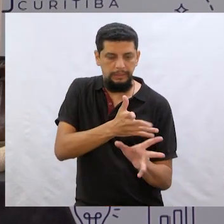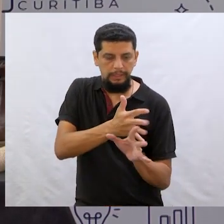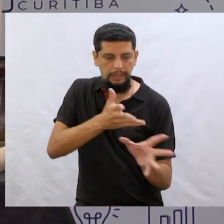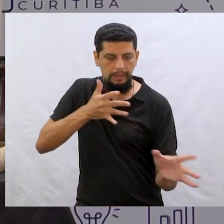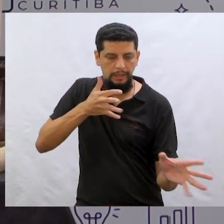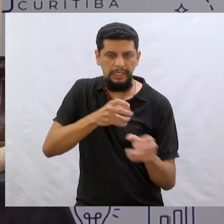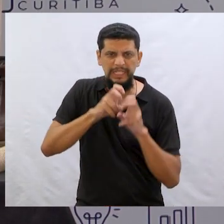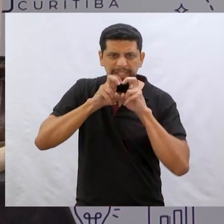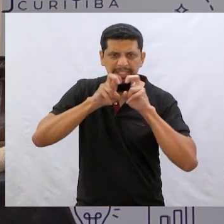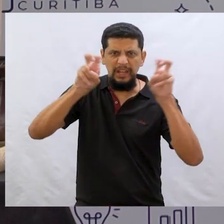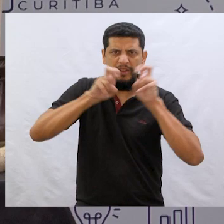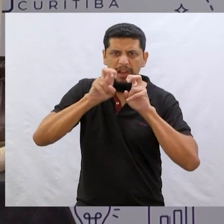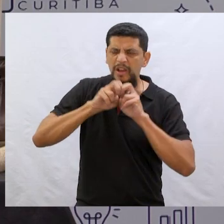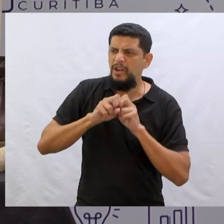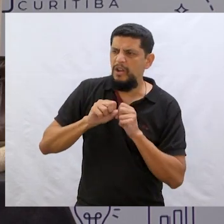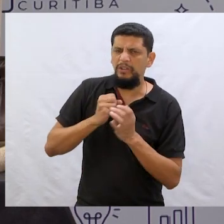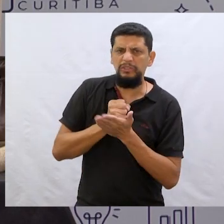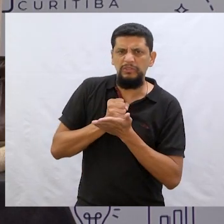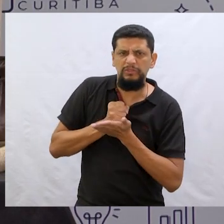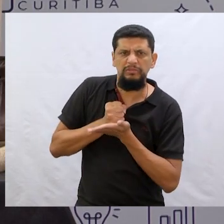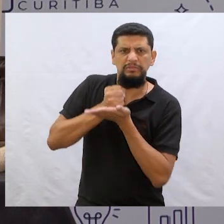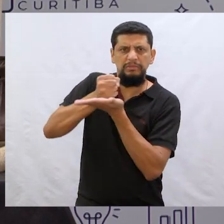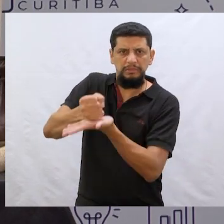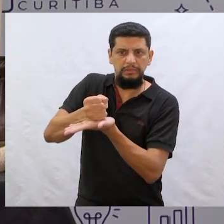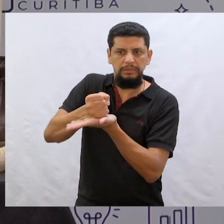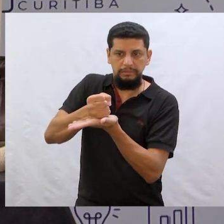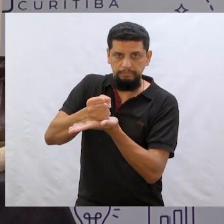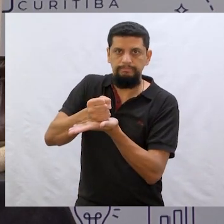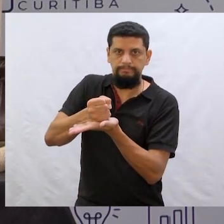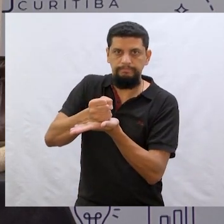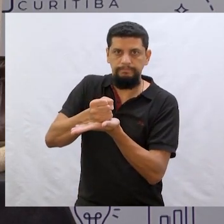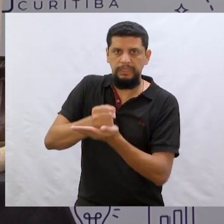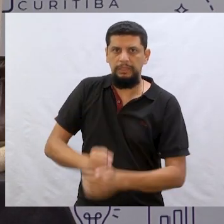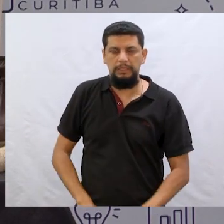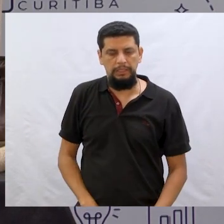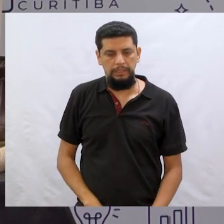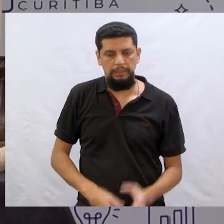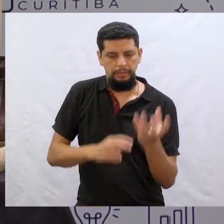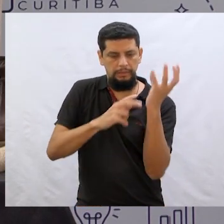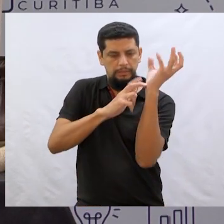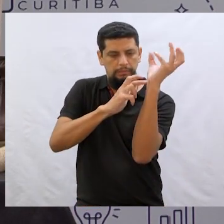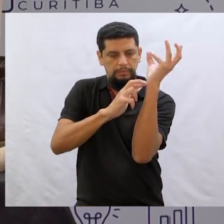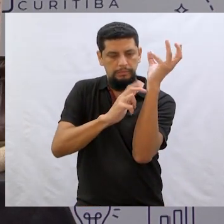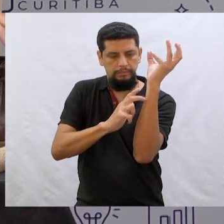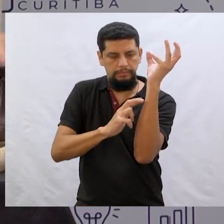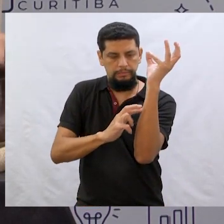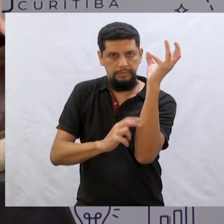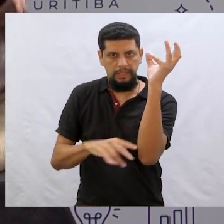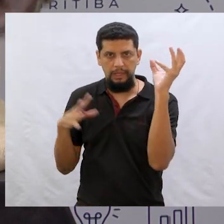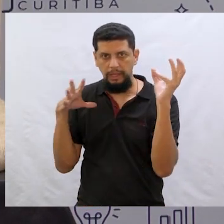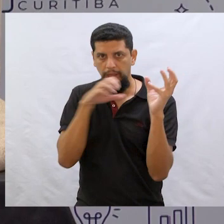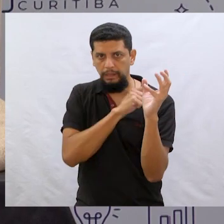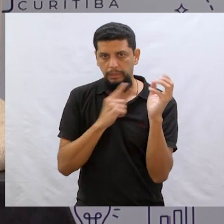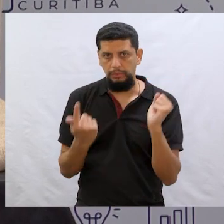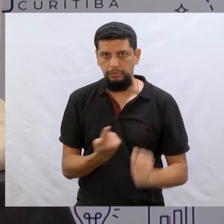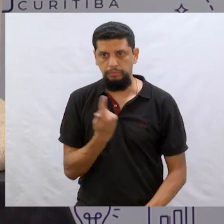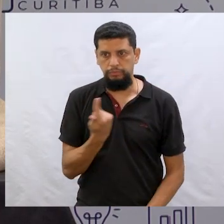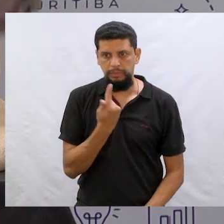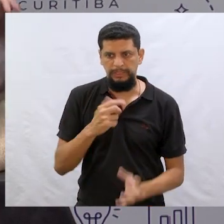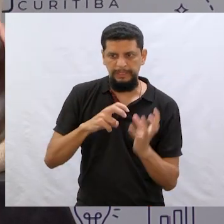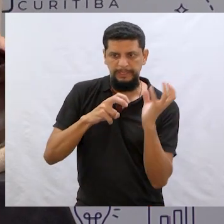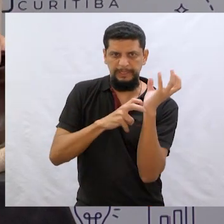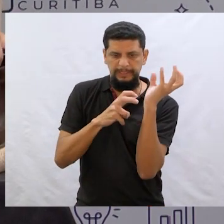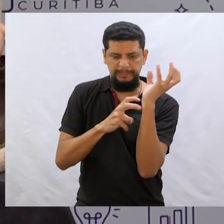gritou, socorro! Isso mesmo. E o João desceu muito depressa. O gigante, quando foi tentar